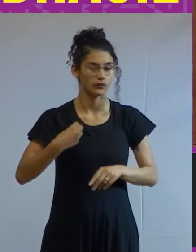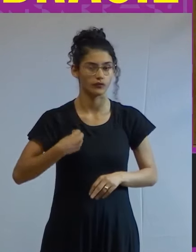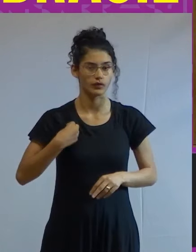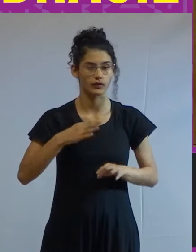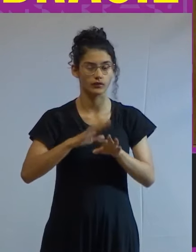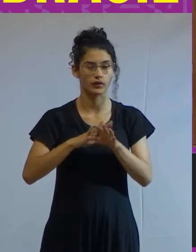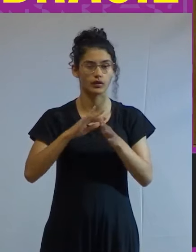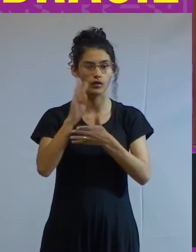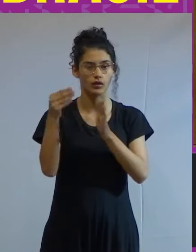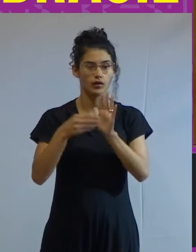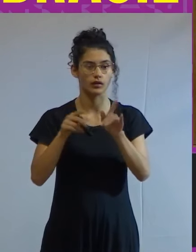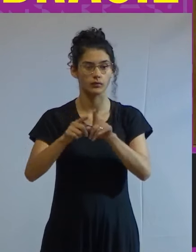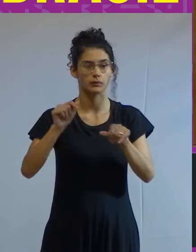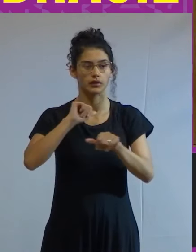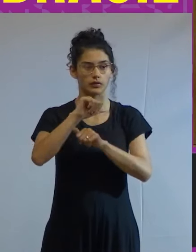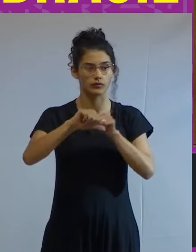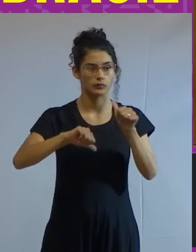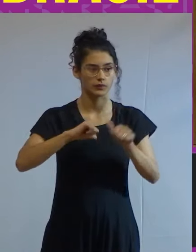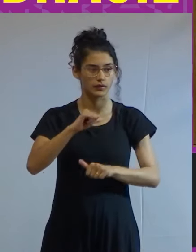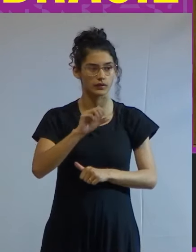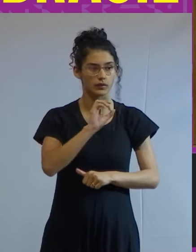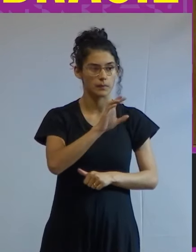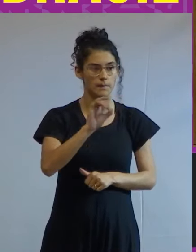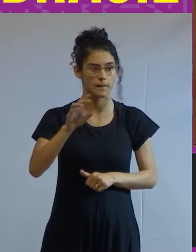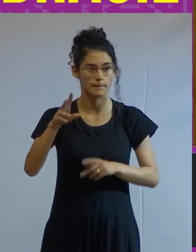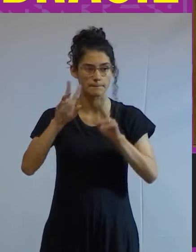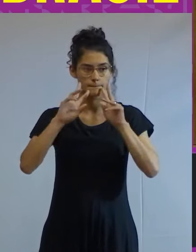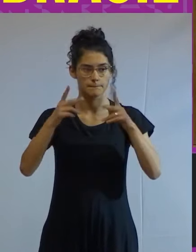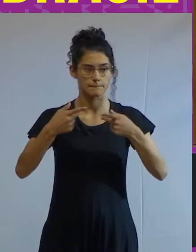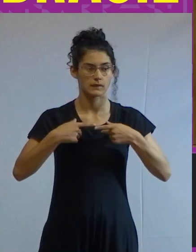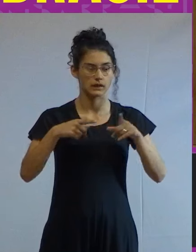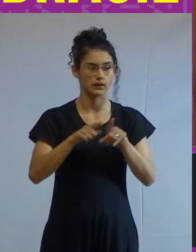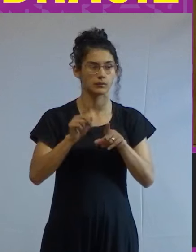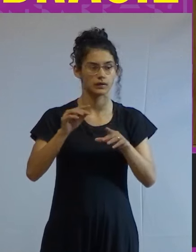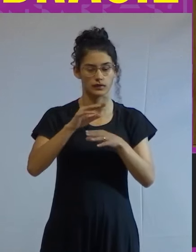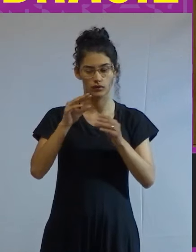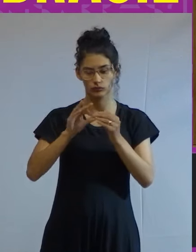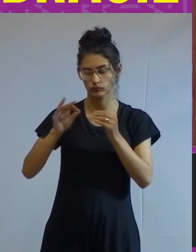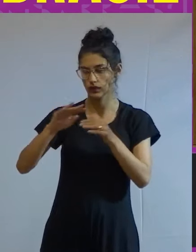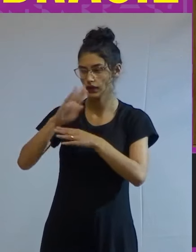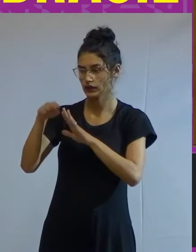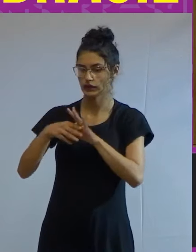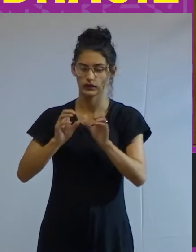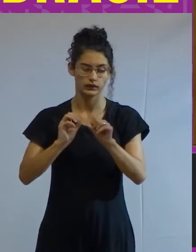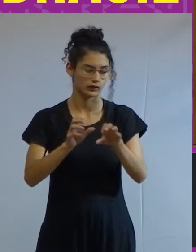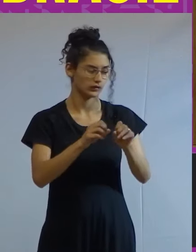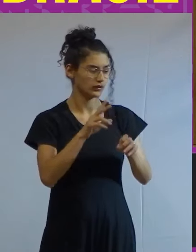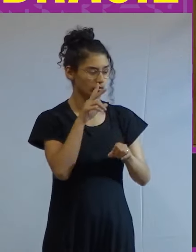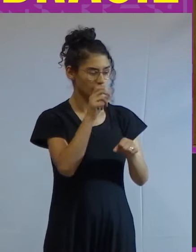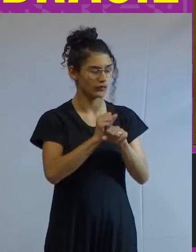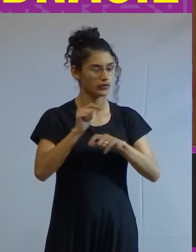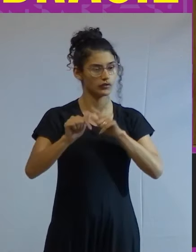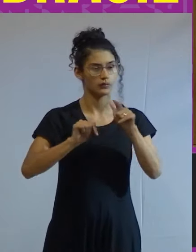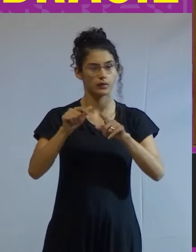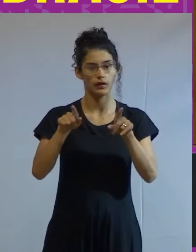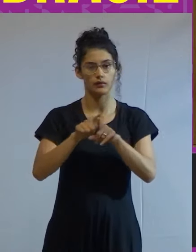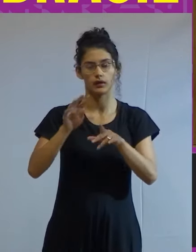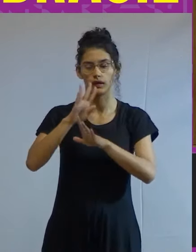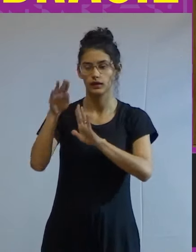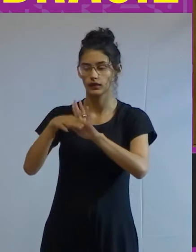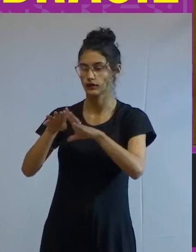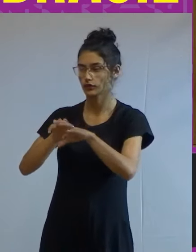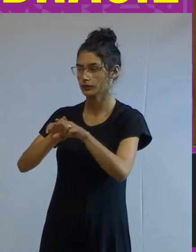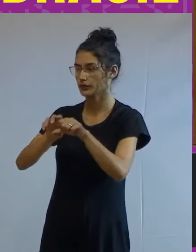implica uma transformação da individualidade humana que se estende desde a educação da força de trabalho até a